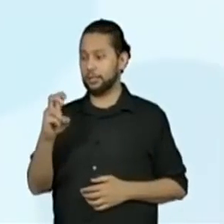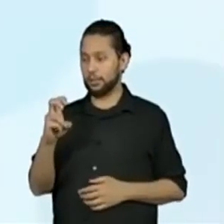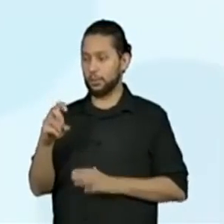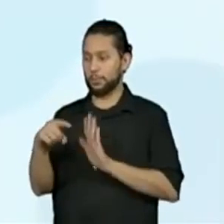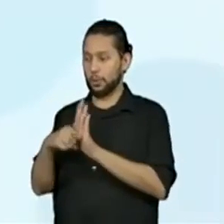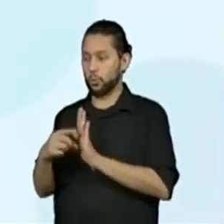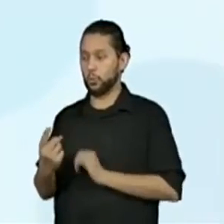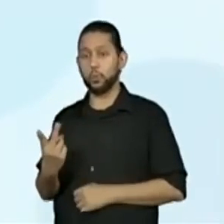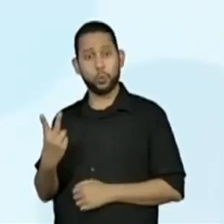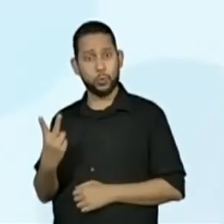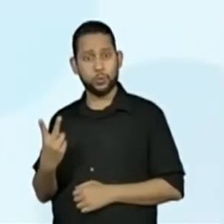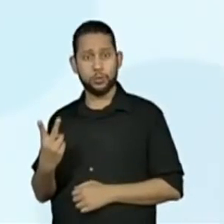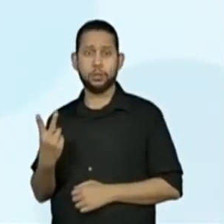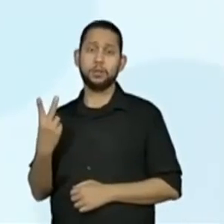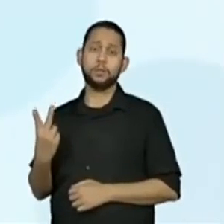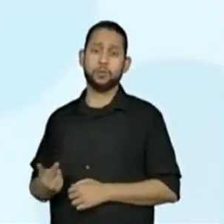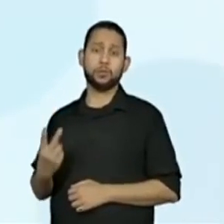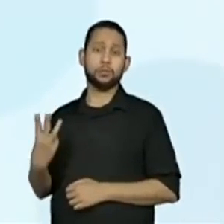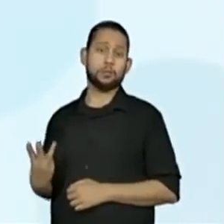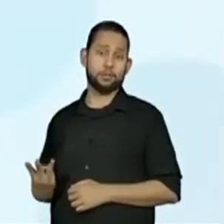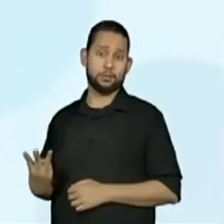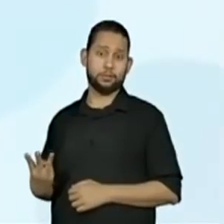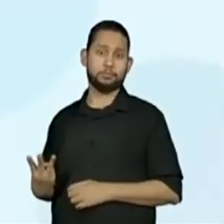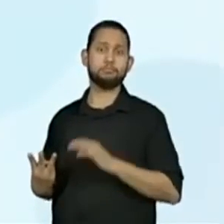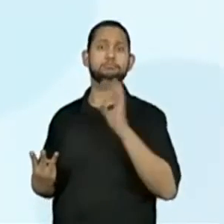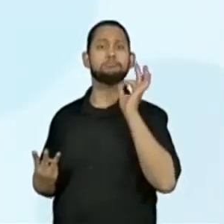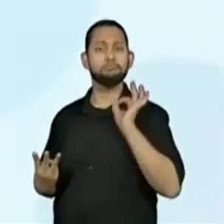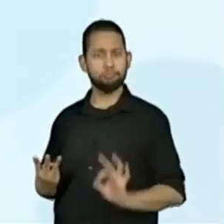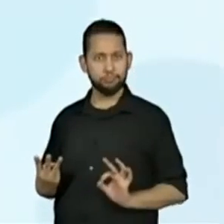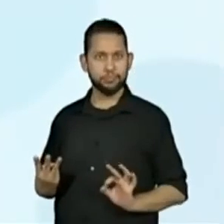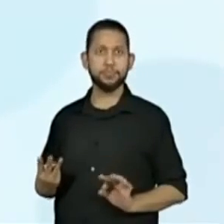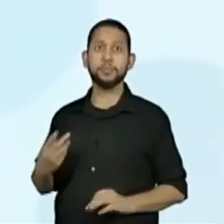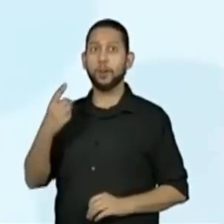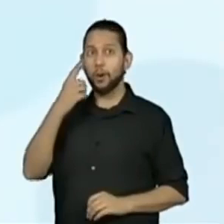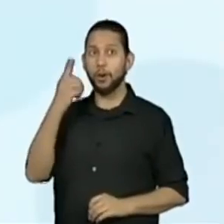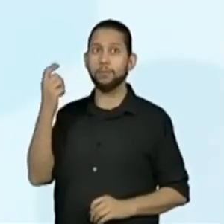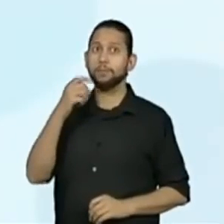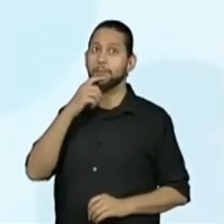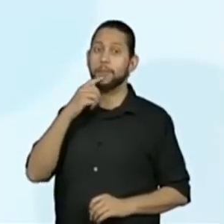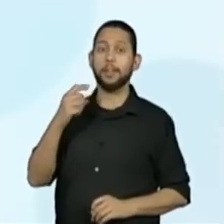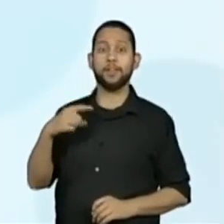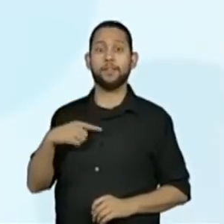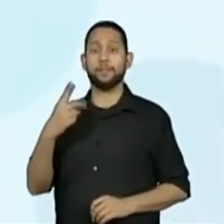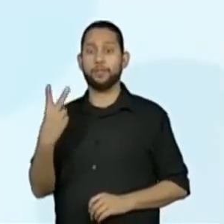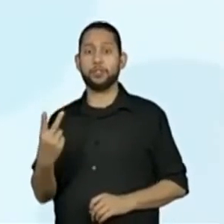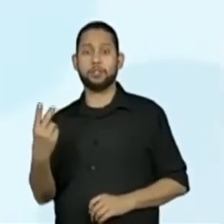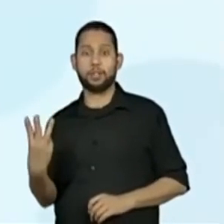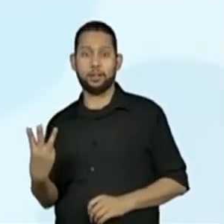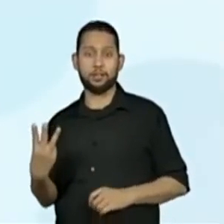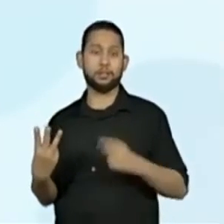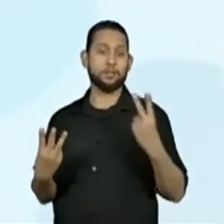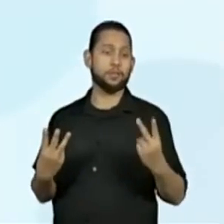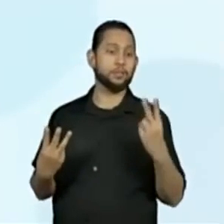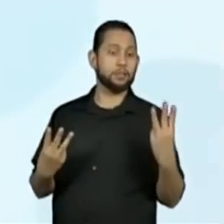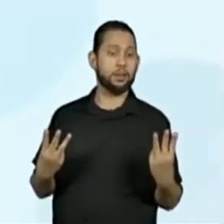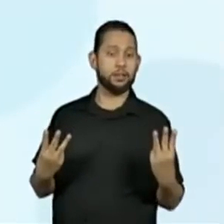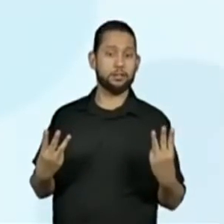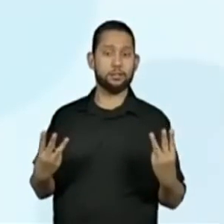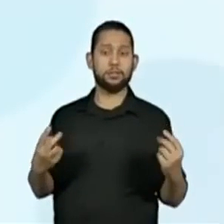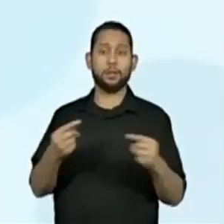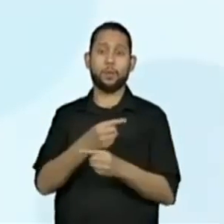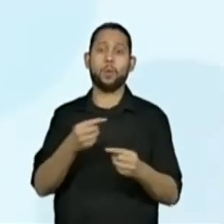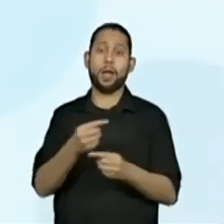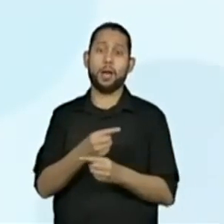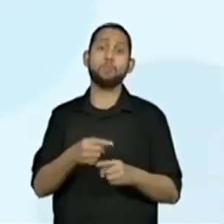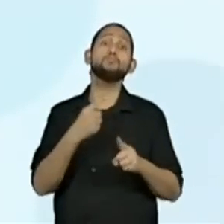12 é 23. Temos 23 desse lado. E 15 mais 8, 23